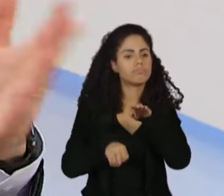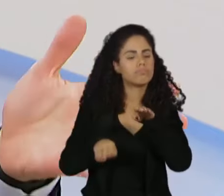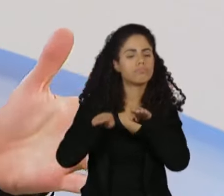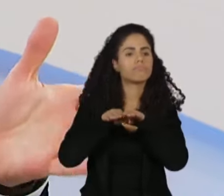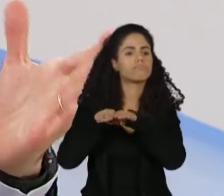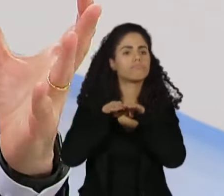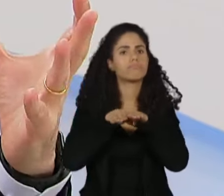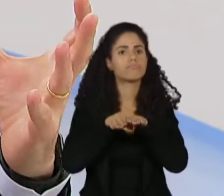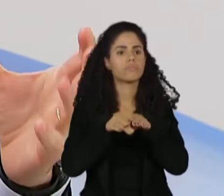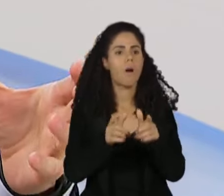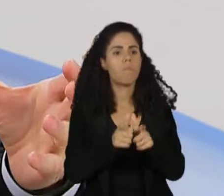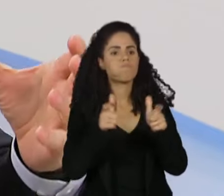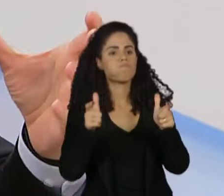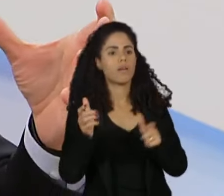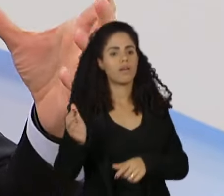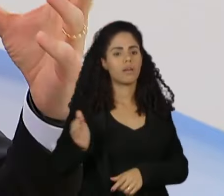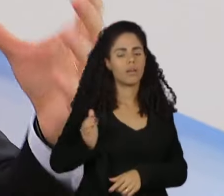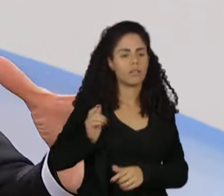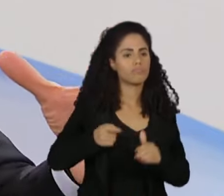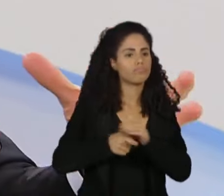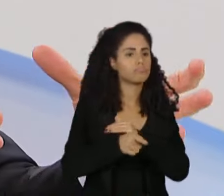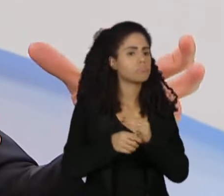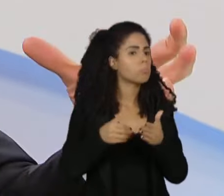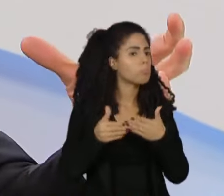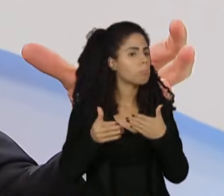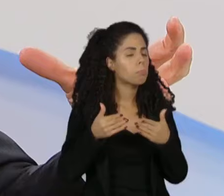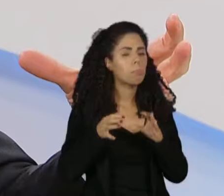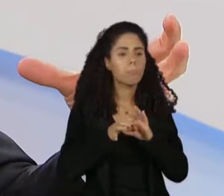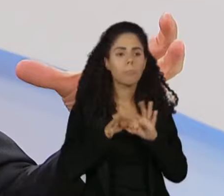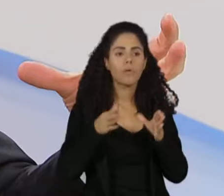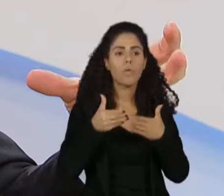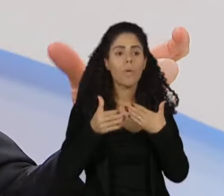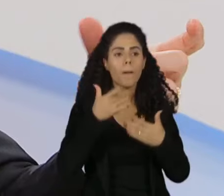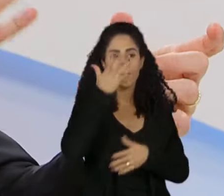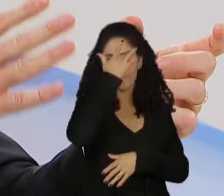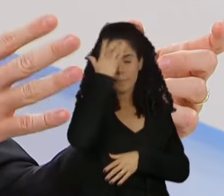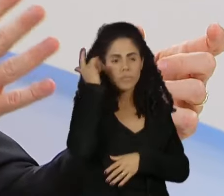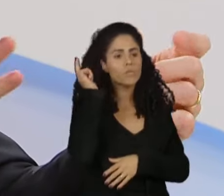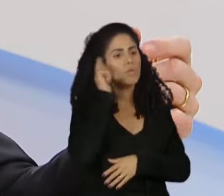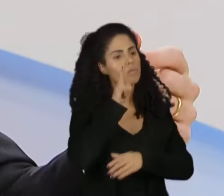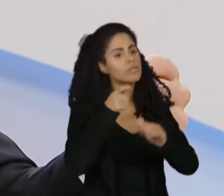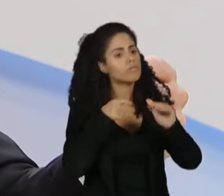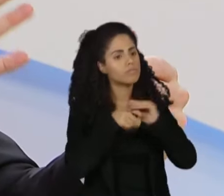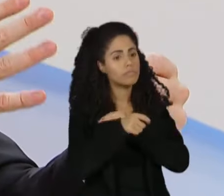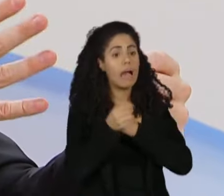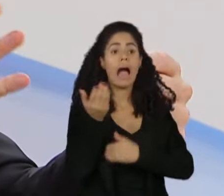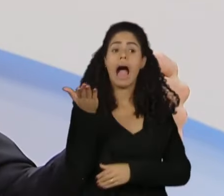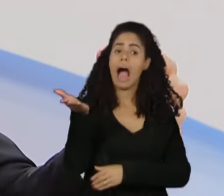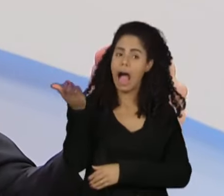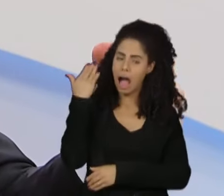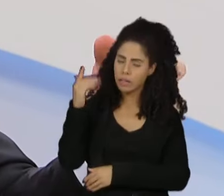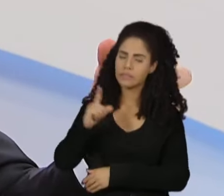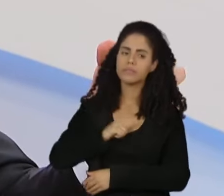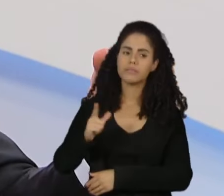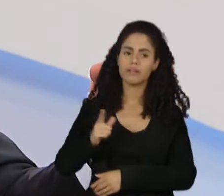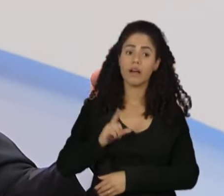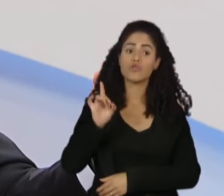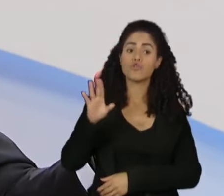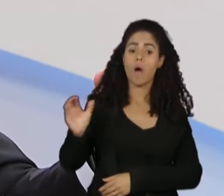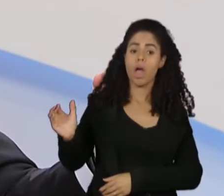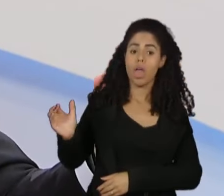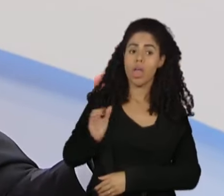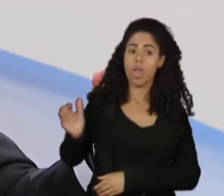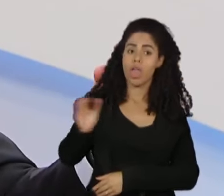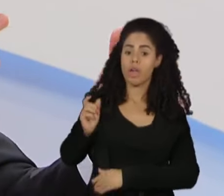renda ou volume, eu acho que isso democratizou realmente e tirou essa elitização que a gente tinha no passado, de que o